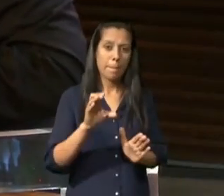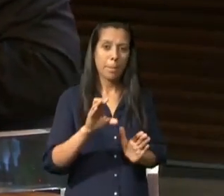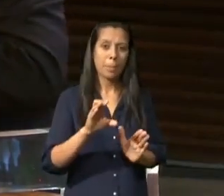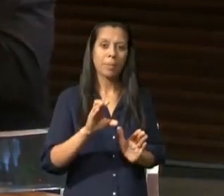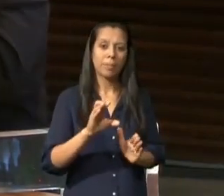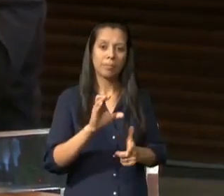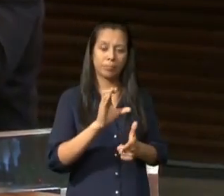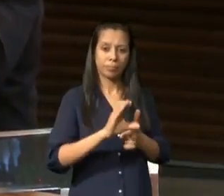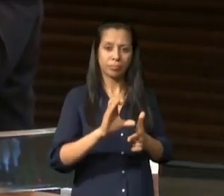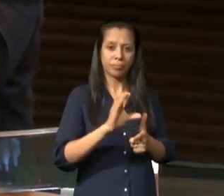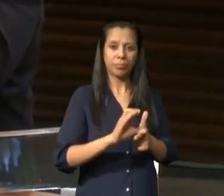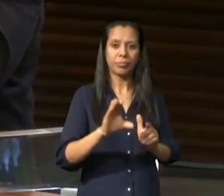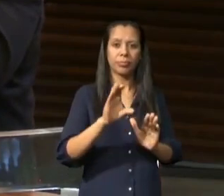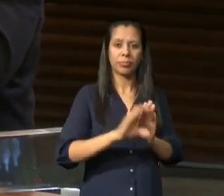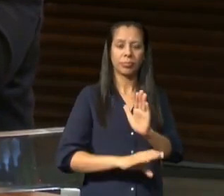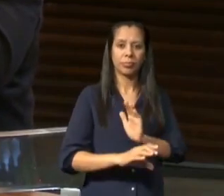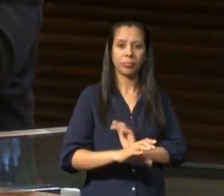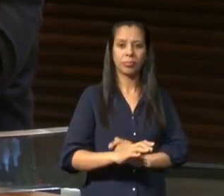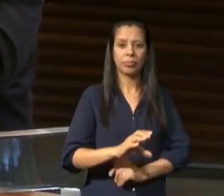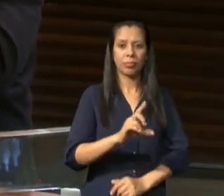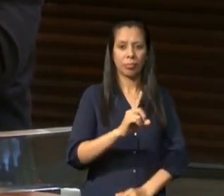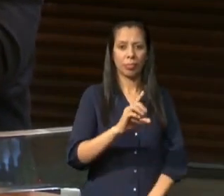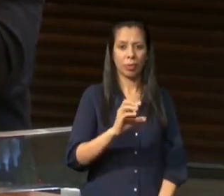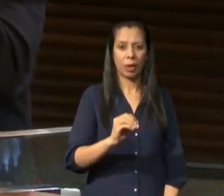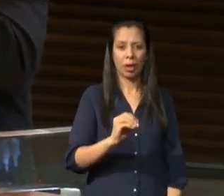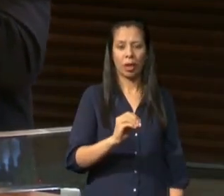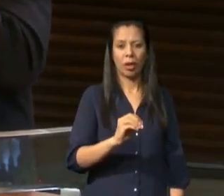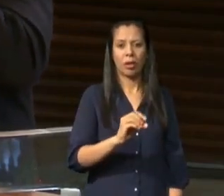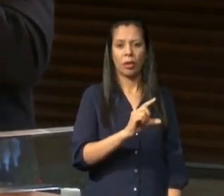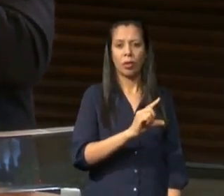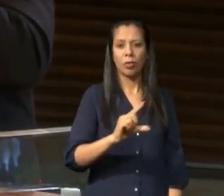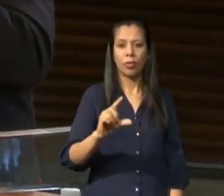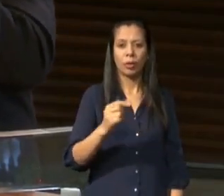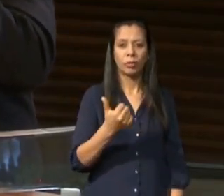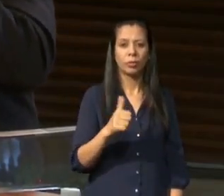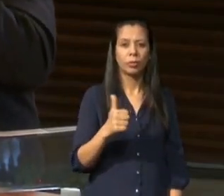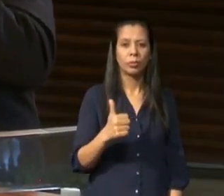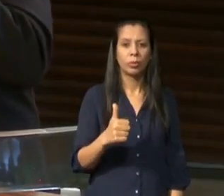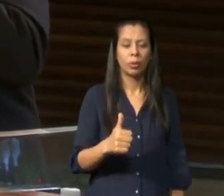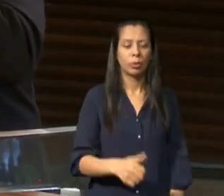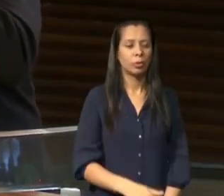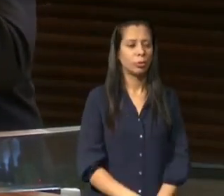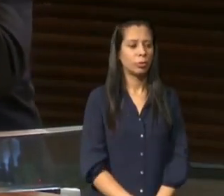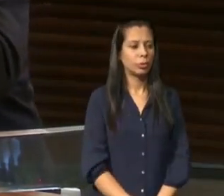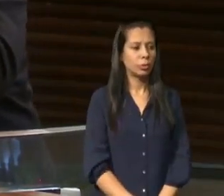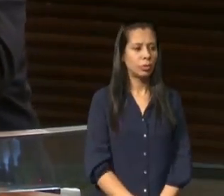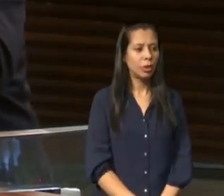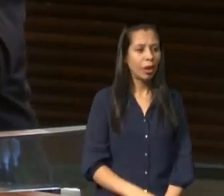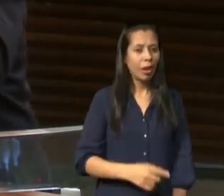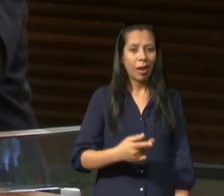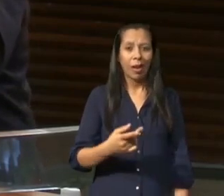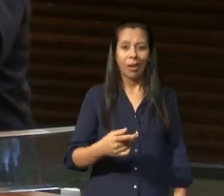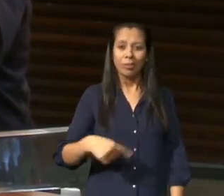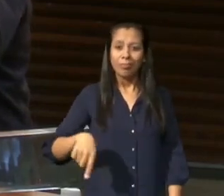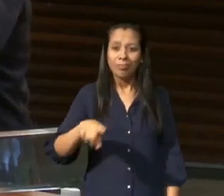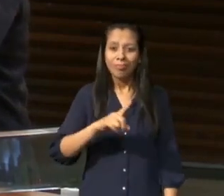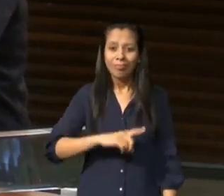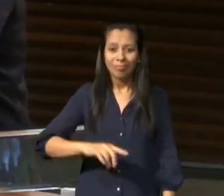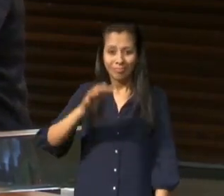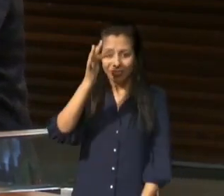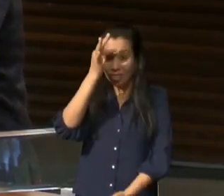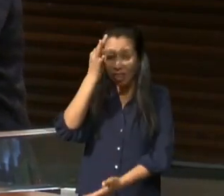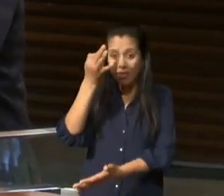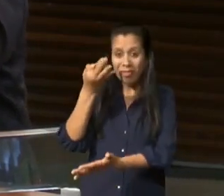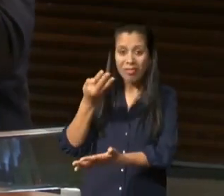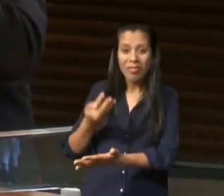serve para que nós tenhamos um conceito diferente daquilo que é nossa fé daquilo que é nossa